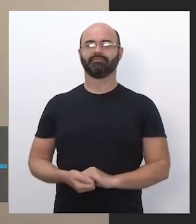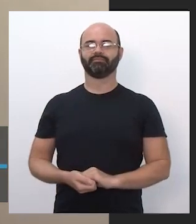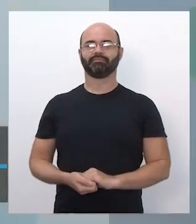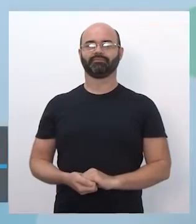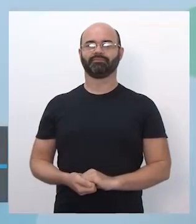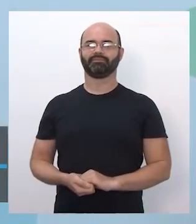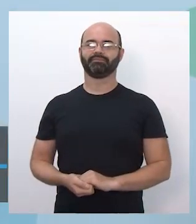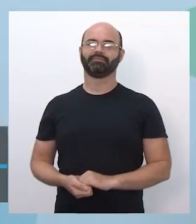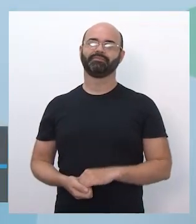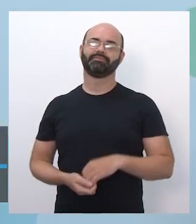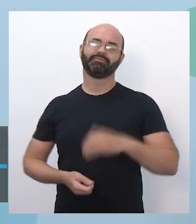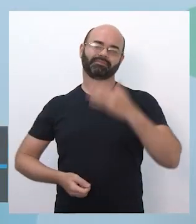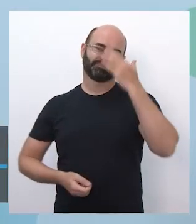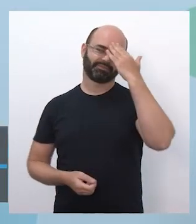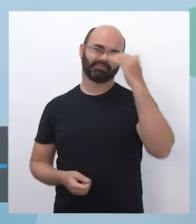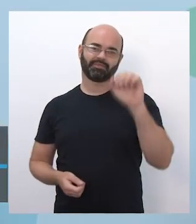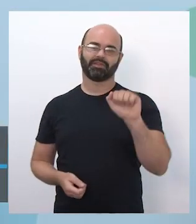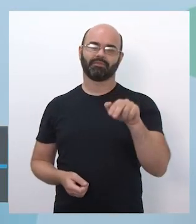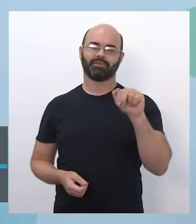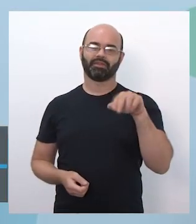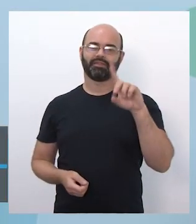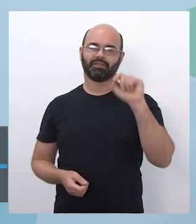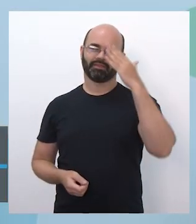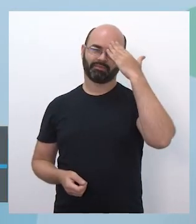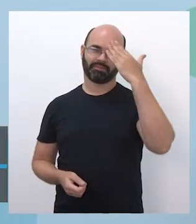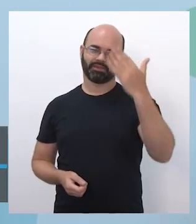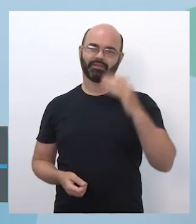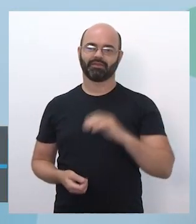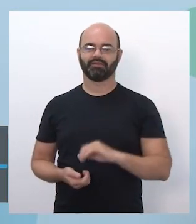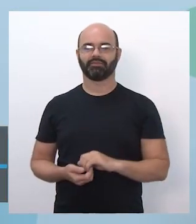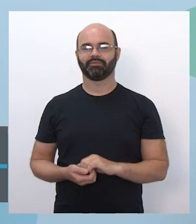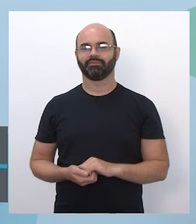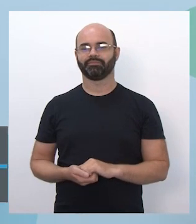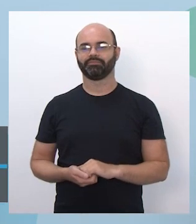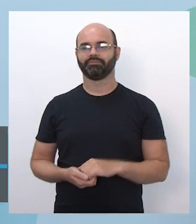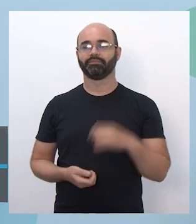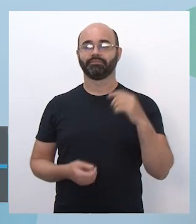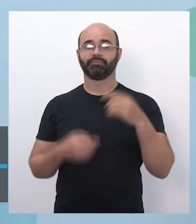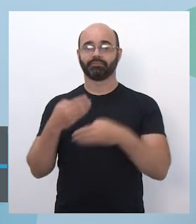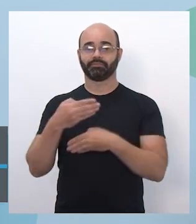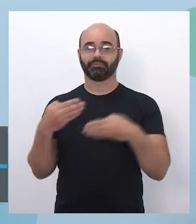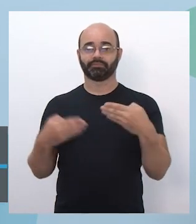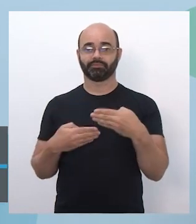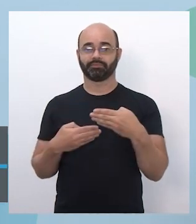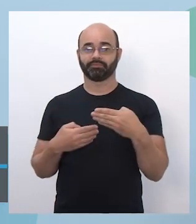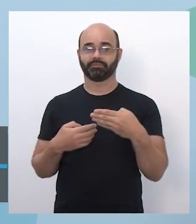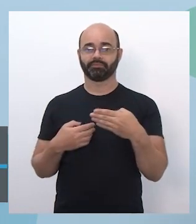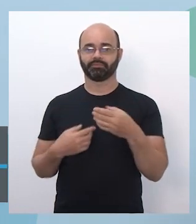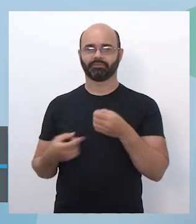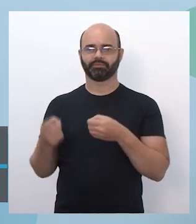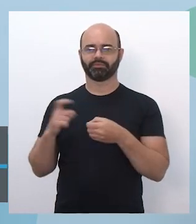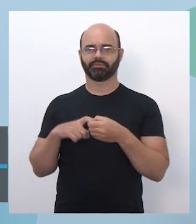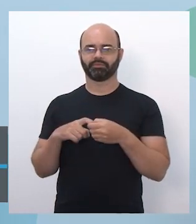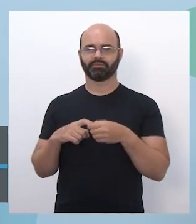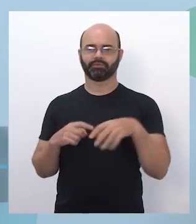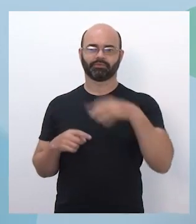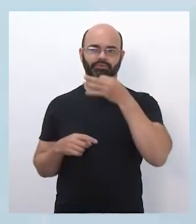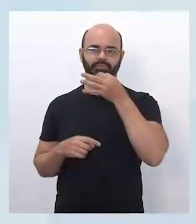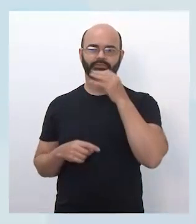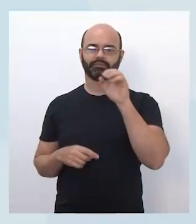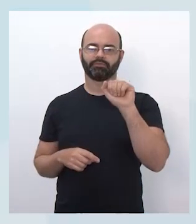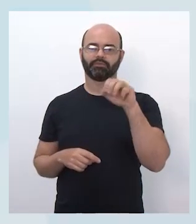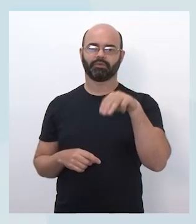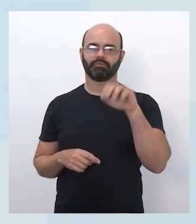Obrigada, Amanda. Bom, eu queria só voltar ao PPT para fazer alguns comentários. Como a Amanda falou,